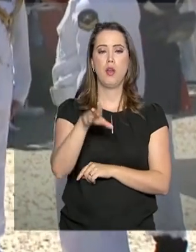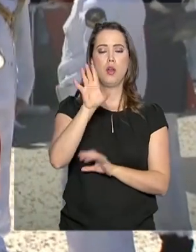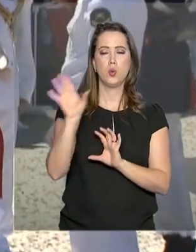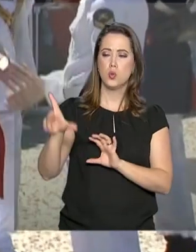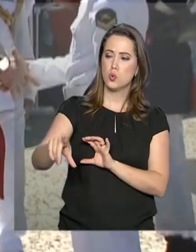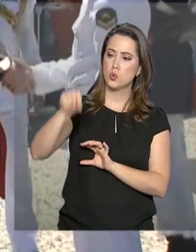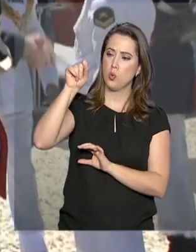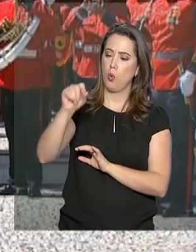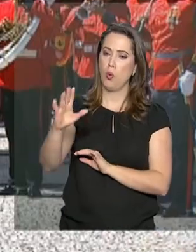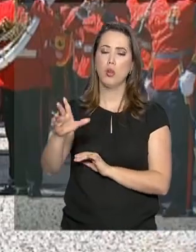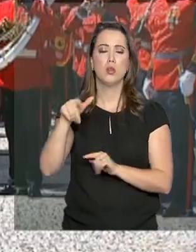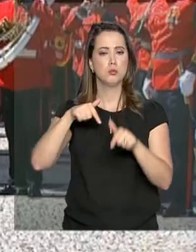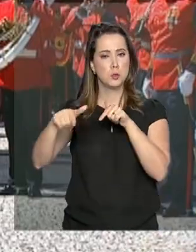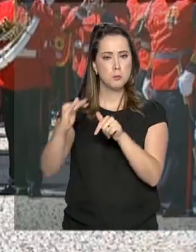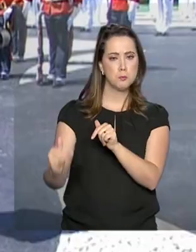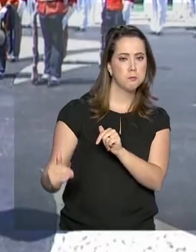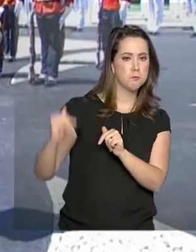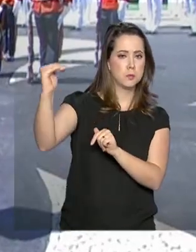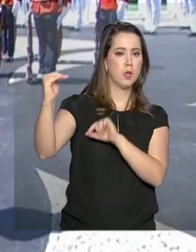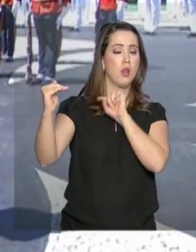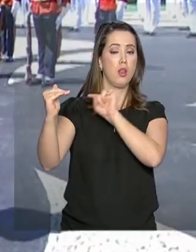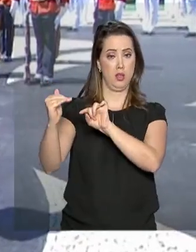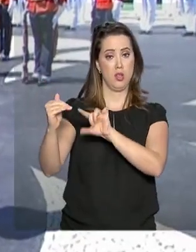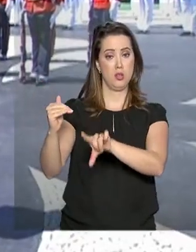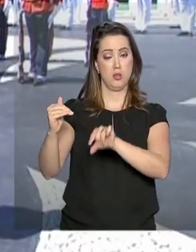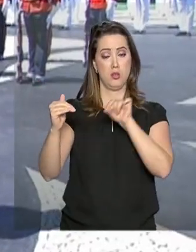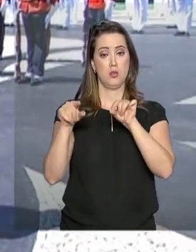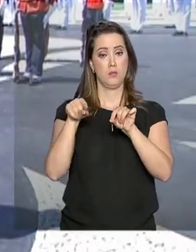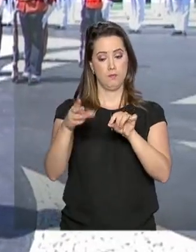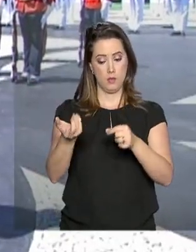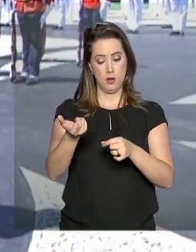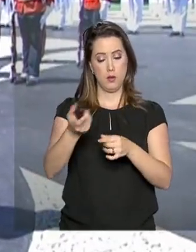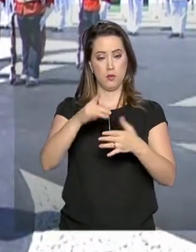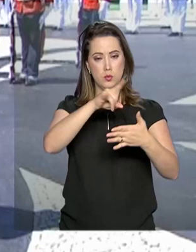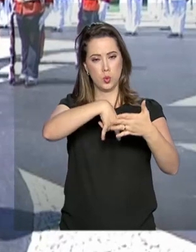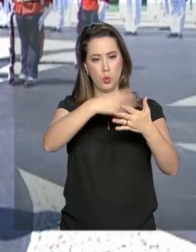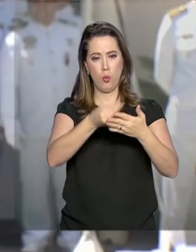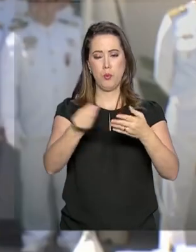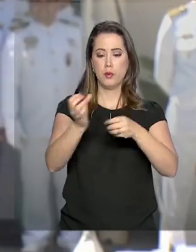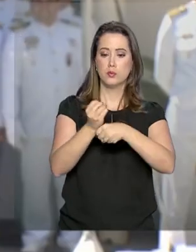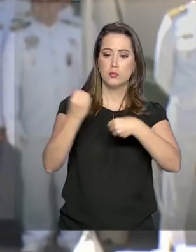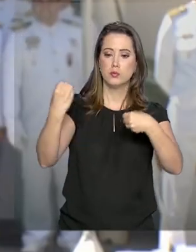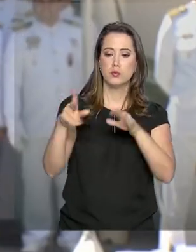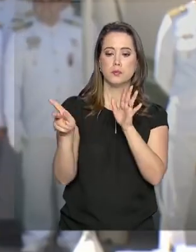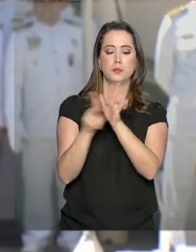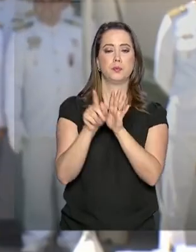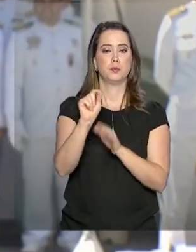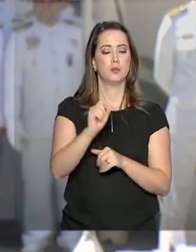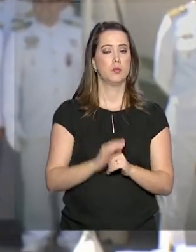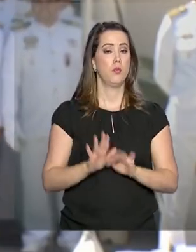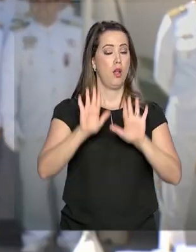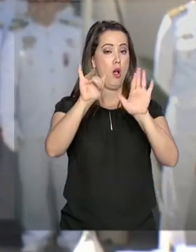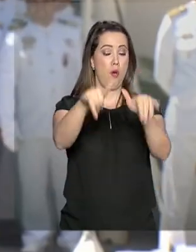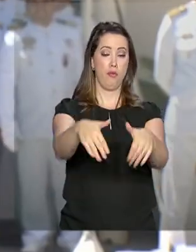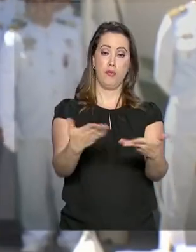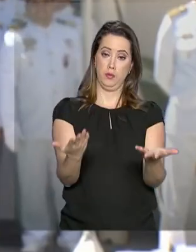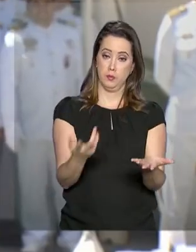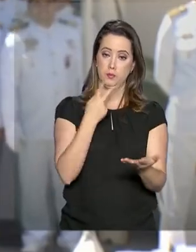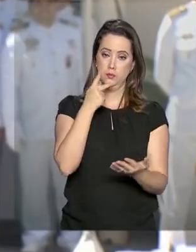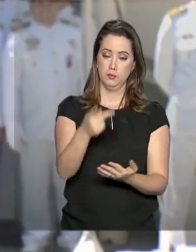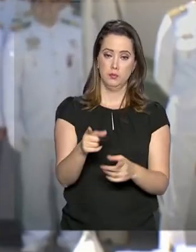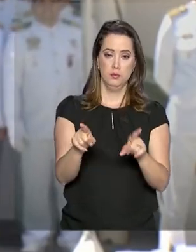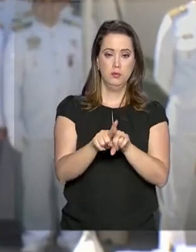fuzileiro padrão de 2018, recebeu do presidente um diploma comemorativo. No fim da cerimônia, Jair Bolsonaro